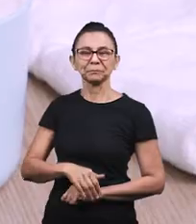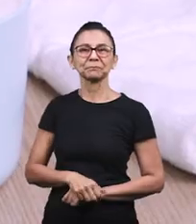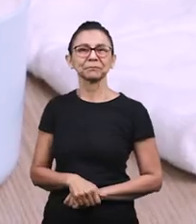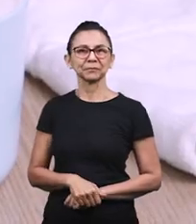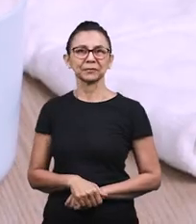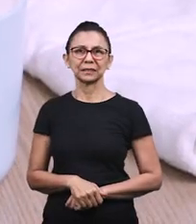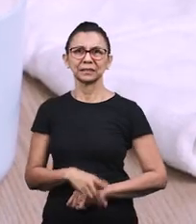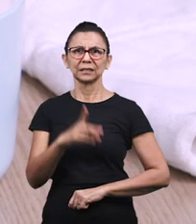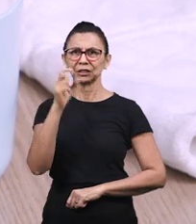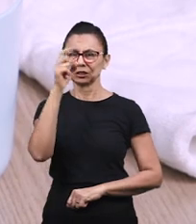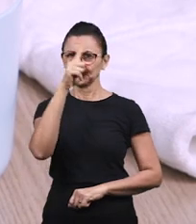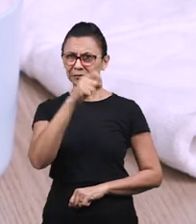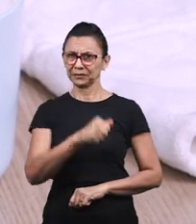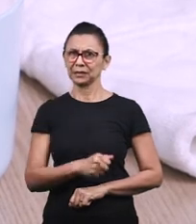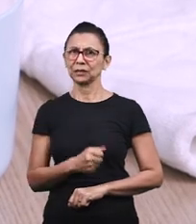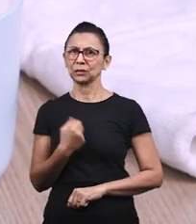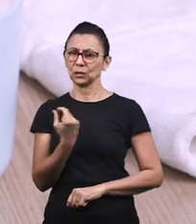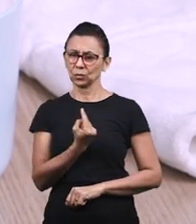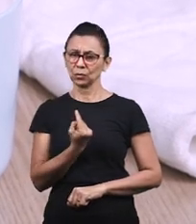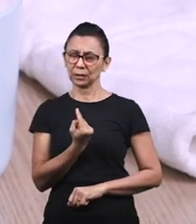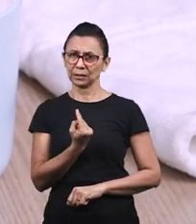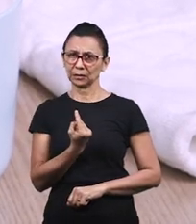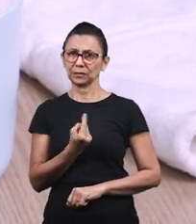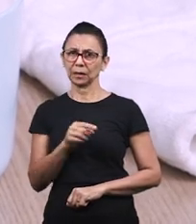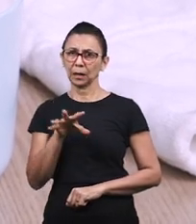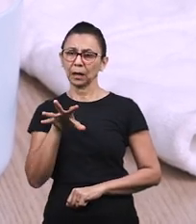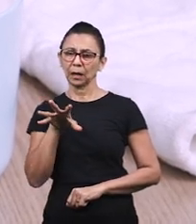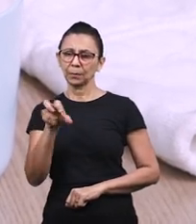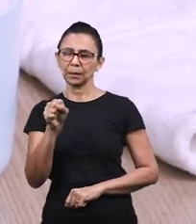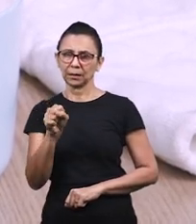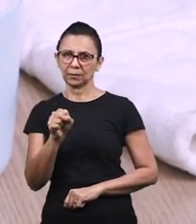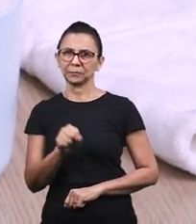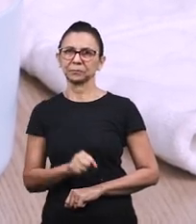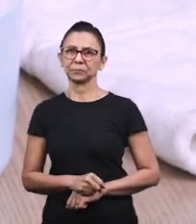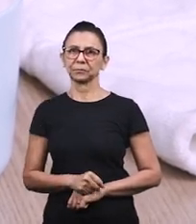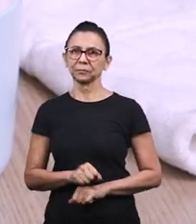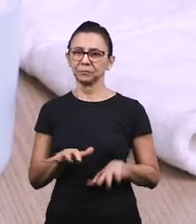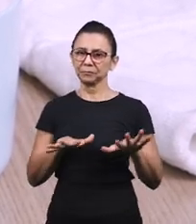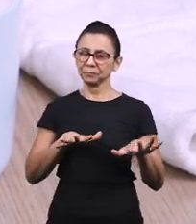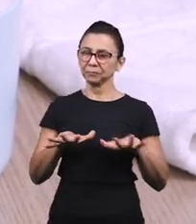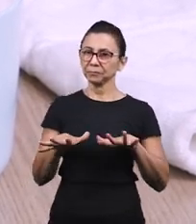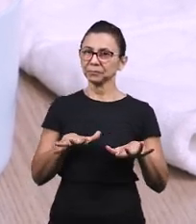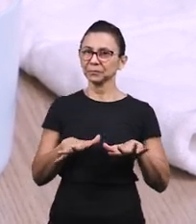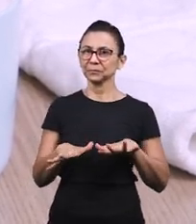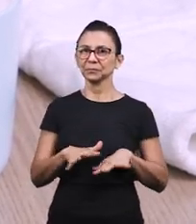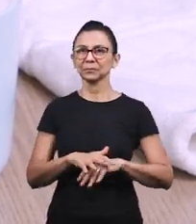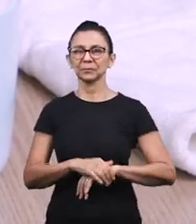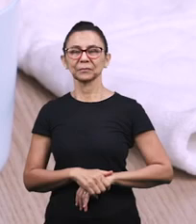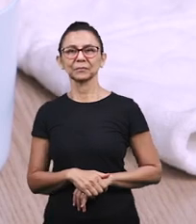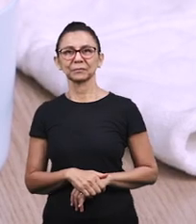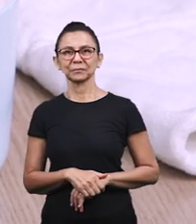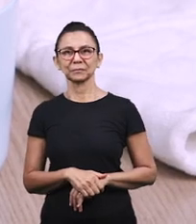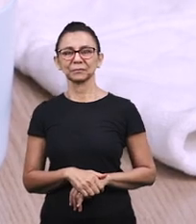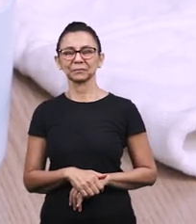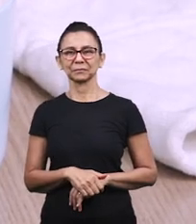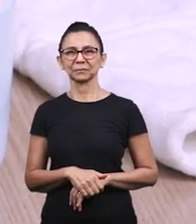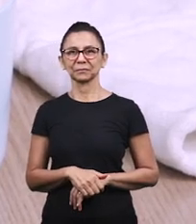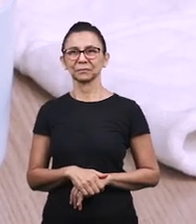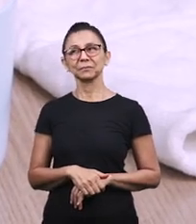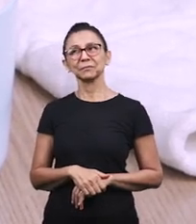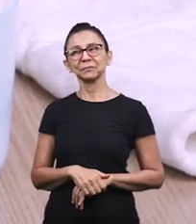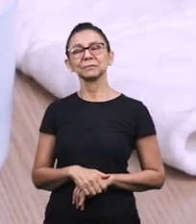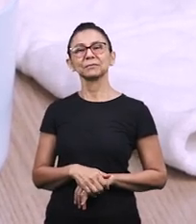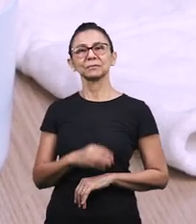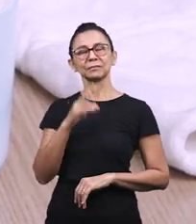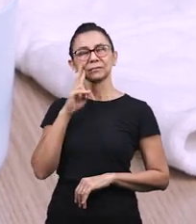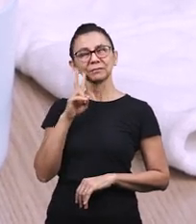apoio, porque é difícil, às vezes, a criança conseguir fazer esse movimento. Então, primeiro, a gente ensina a bocejar aqui. Colocou a água,